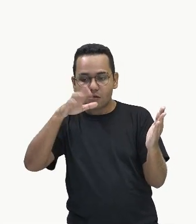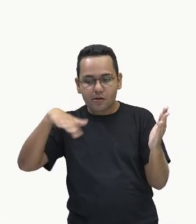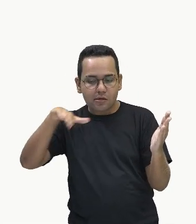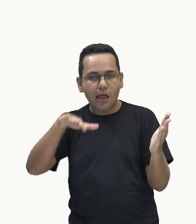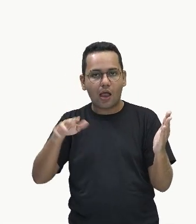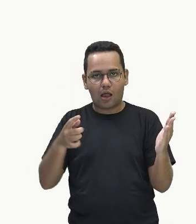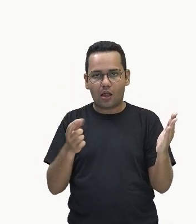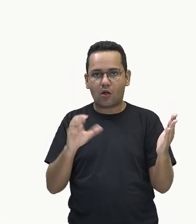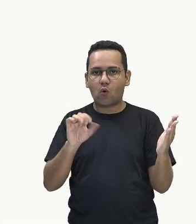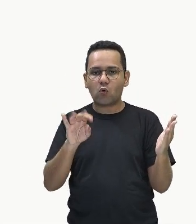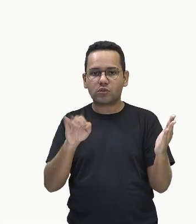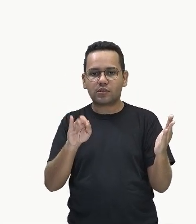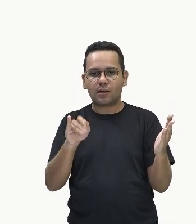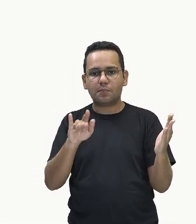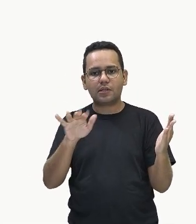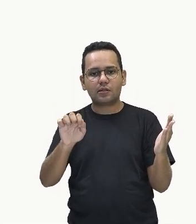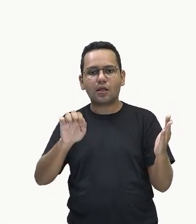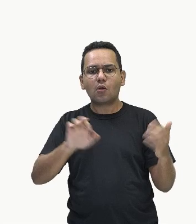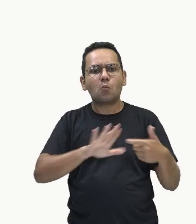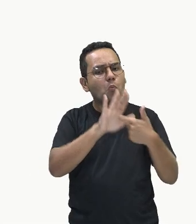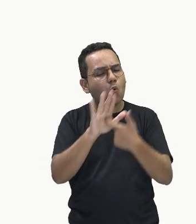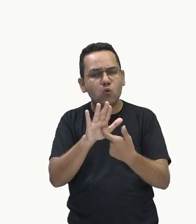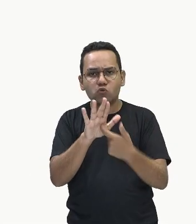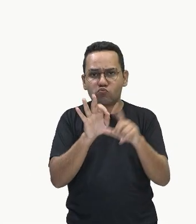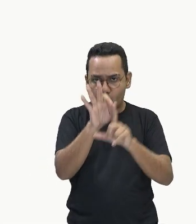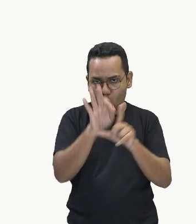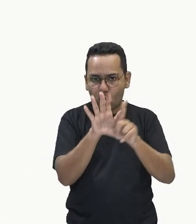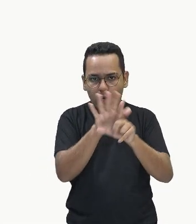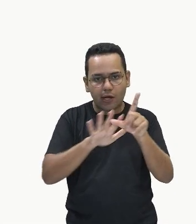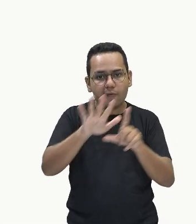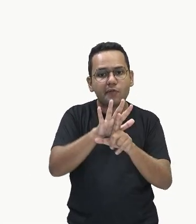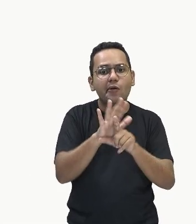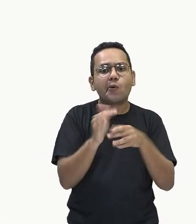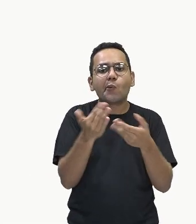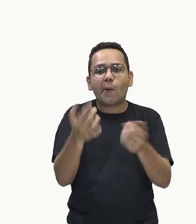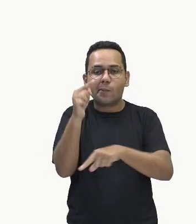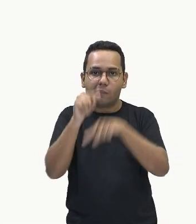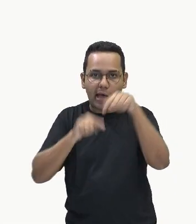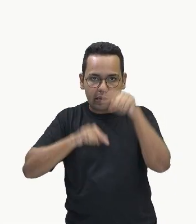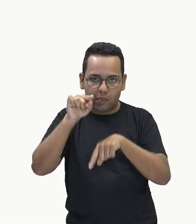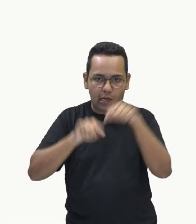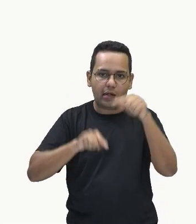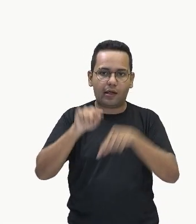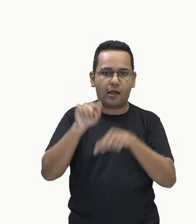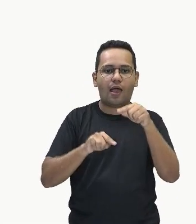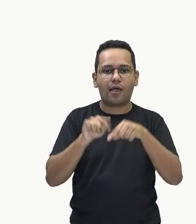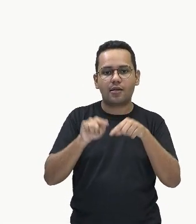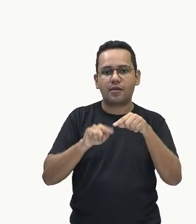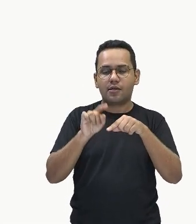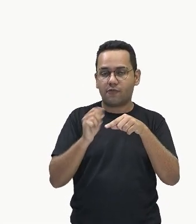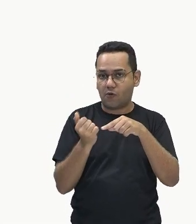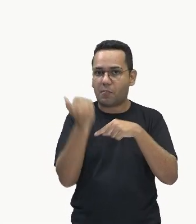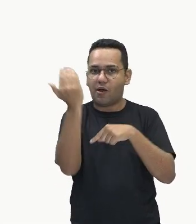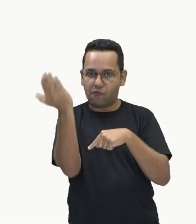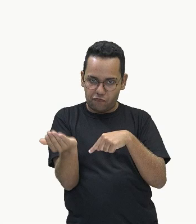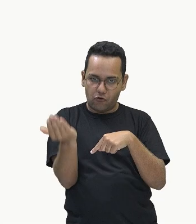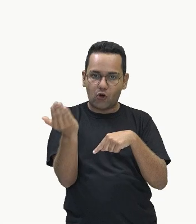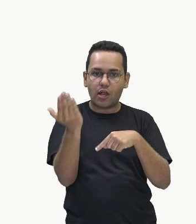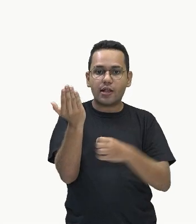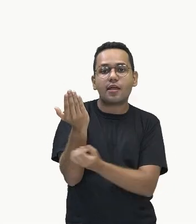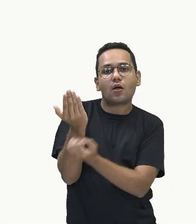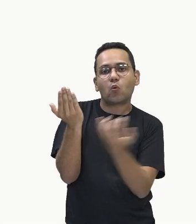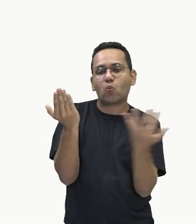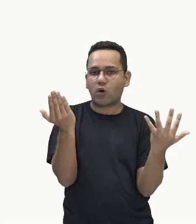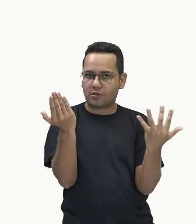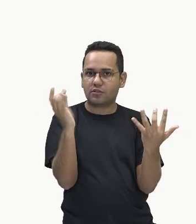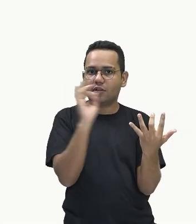quais produtos foram exportados e a quantidade relativa de cada um durante o ano